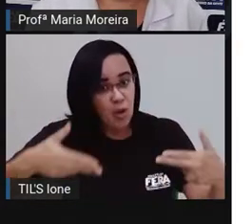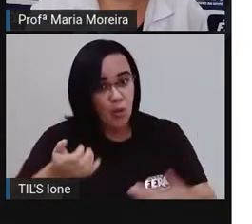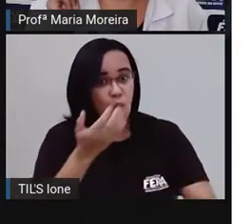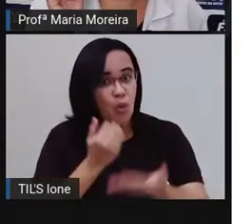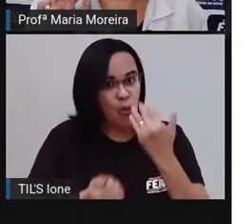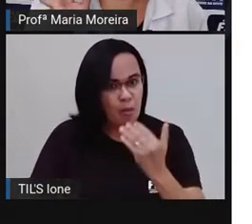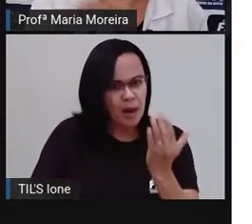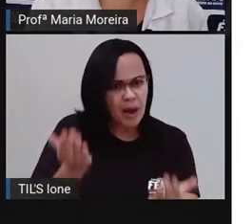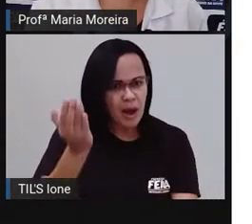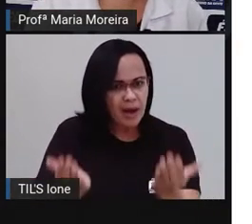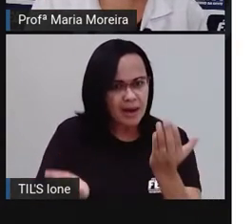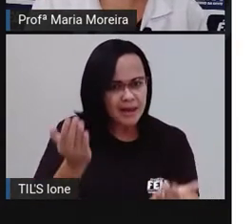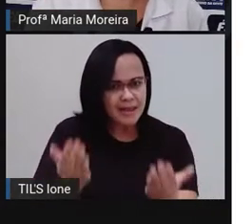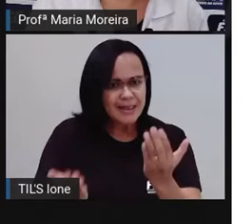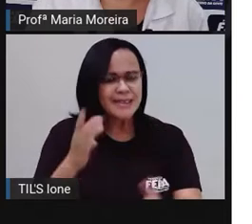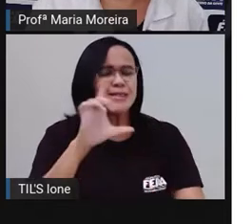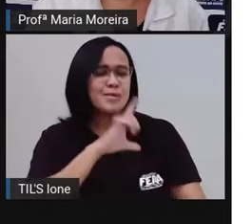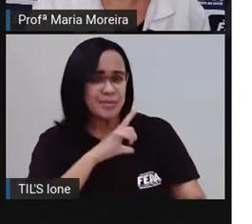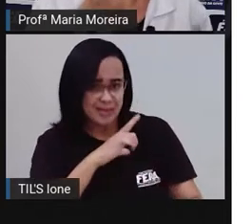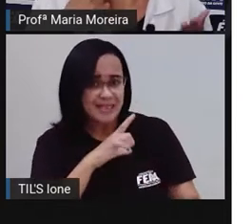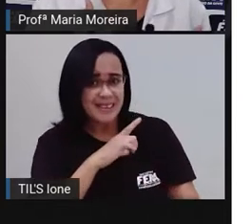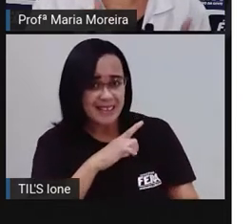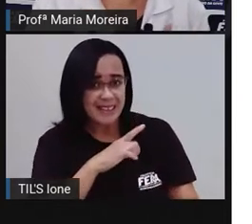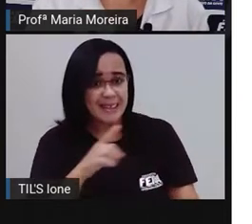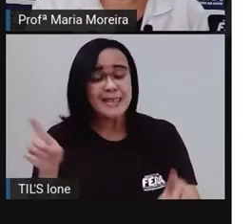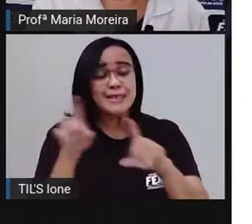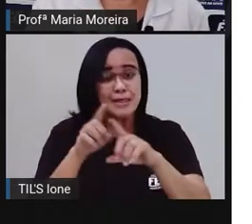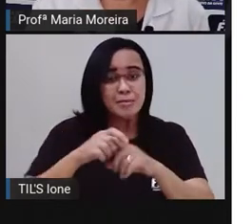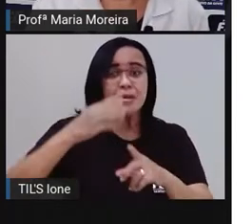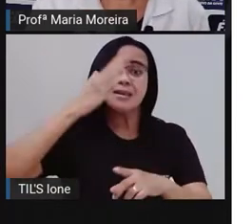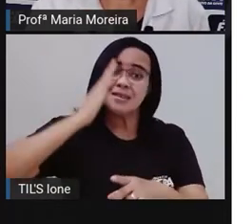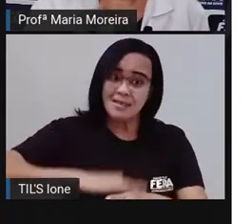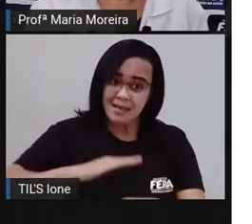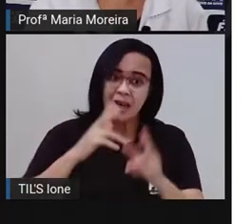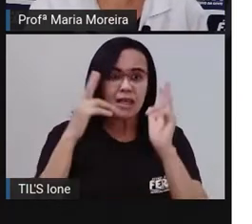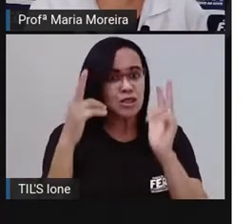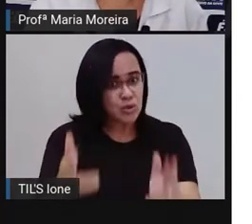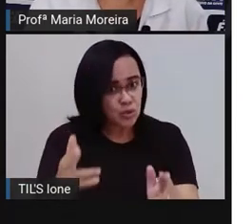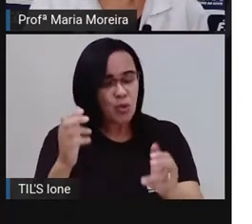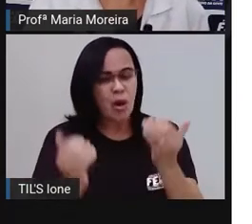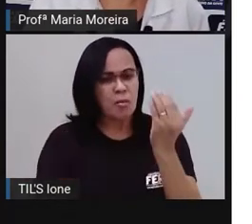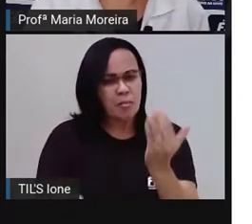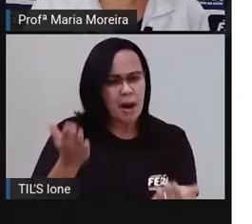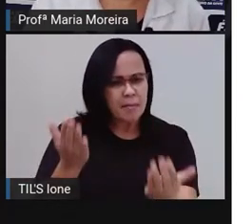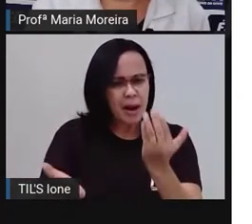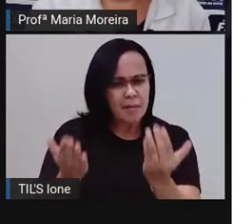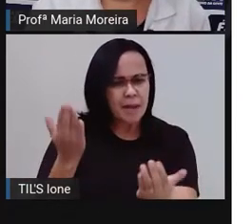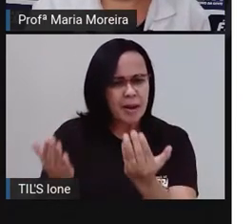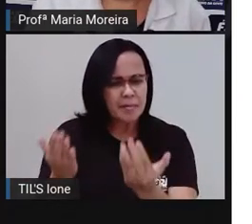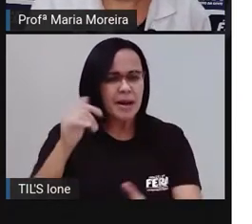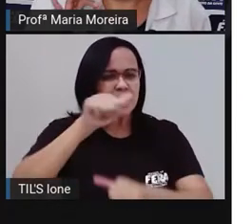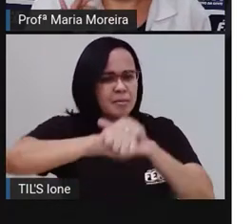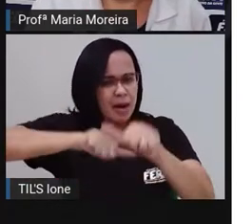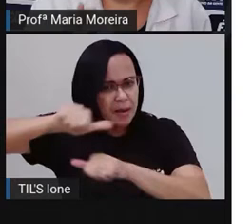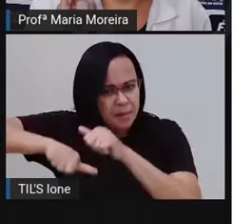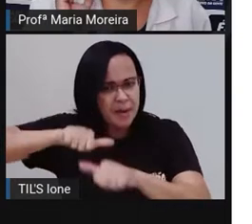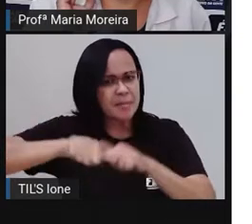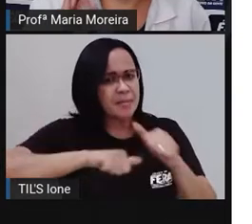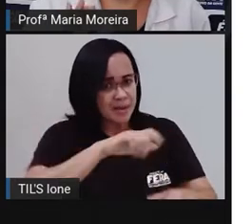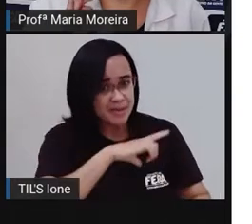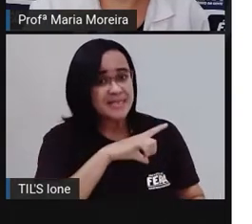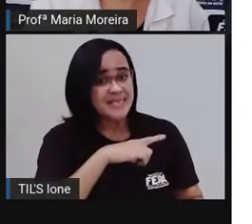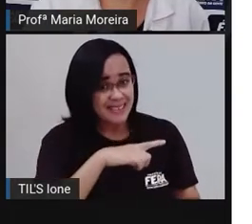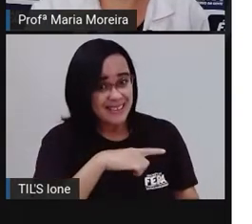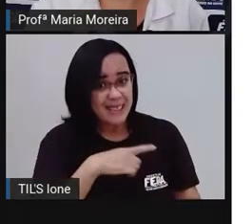nutricionista e professora da Unirio, Sandra Pereira. Assim, na hora do lanche, elas